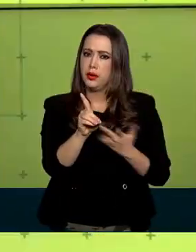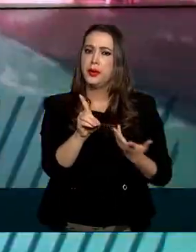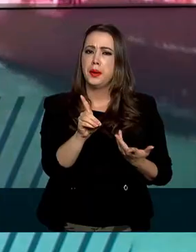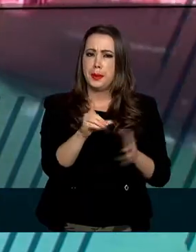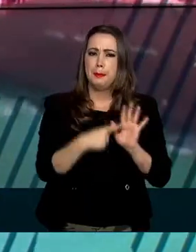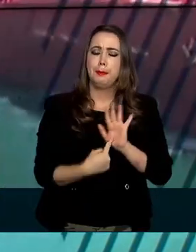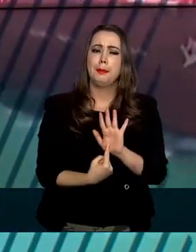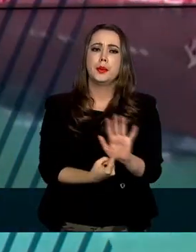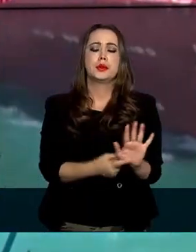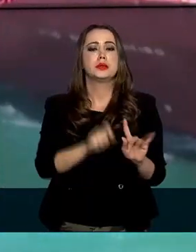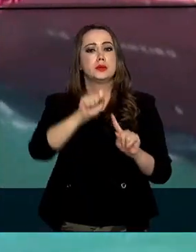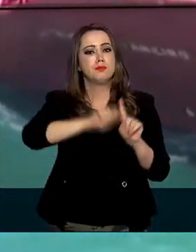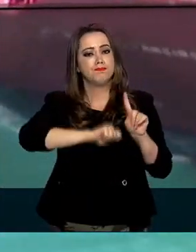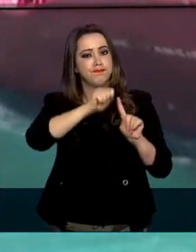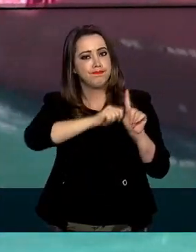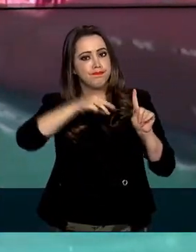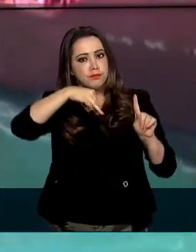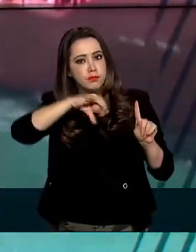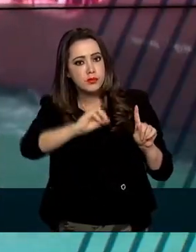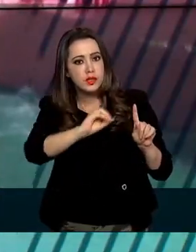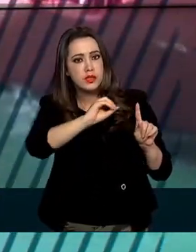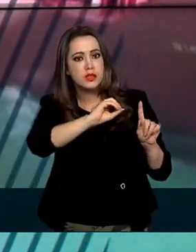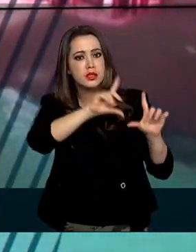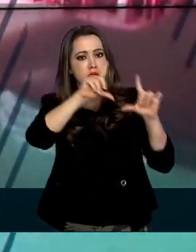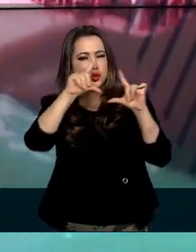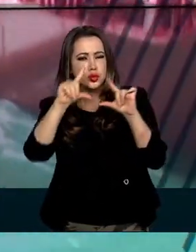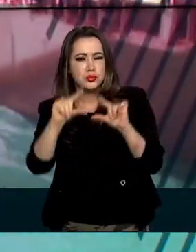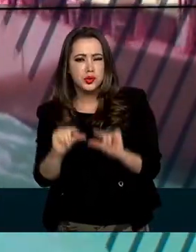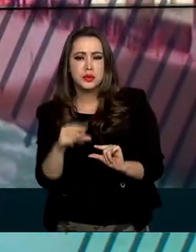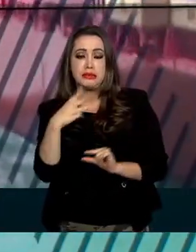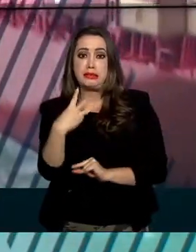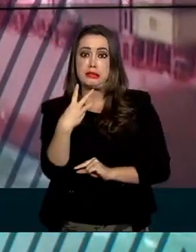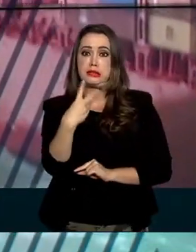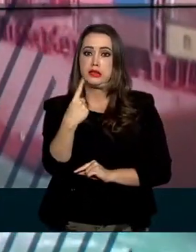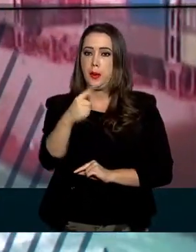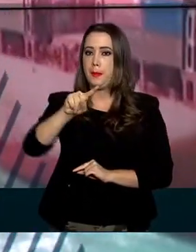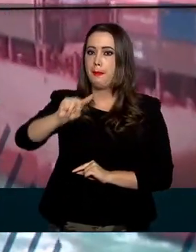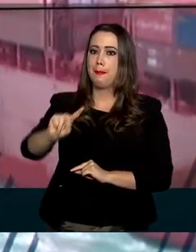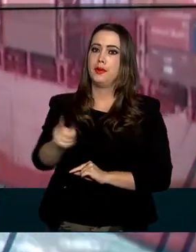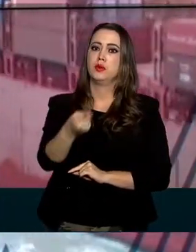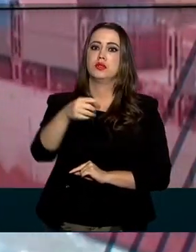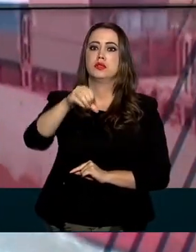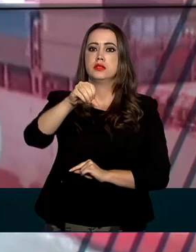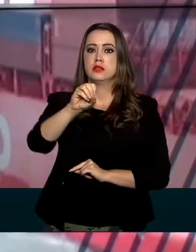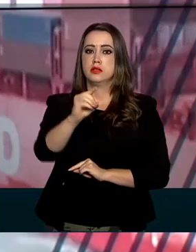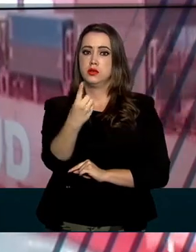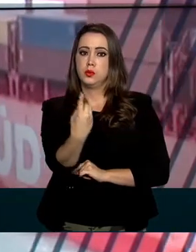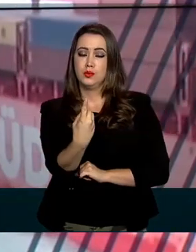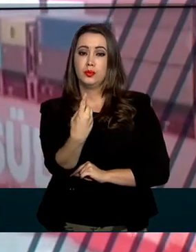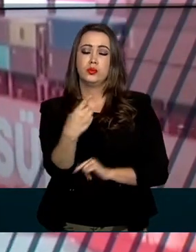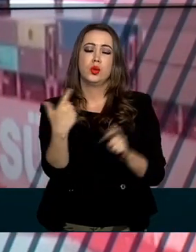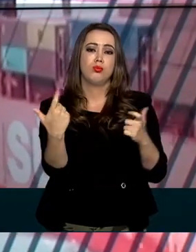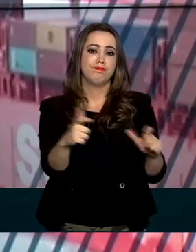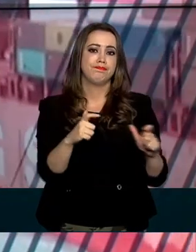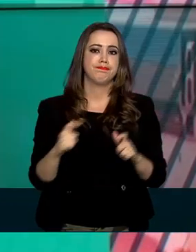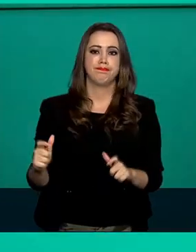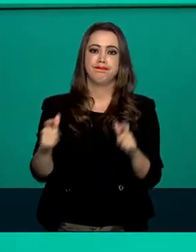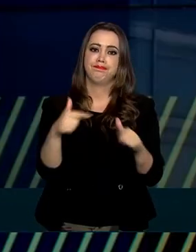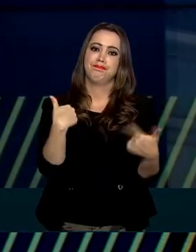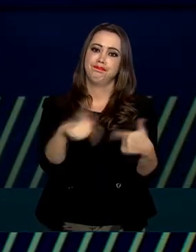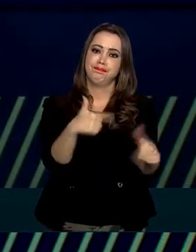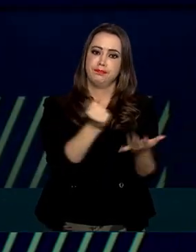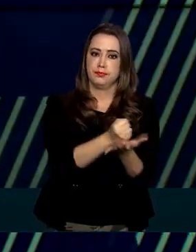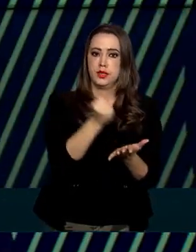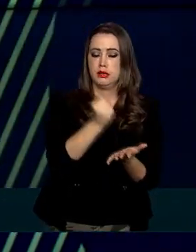o CAGED, mostram que o mês de maio teve uma retração de 331.901 postos de trabalho